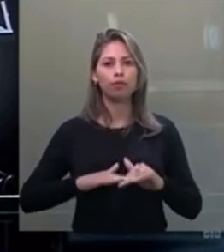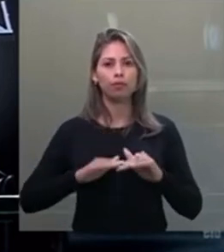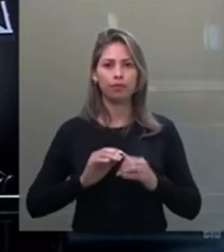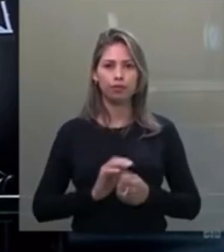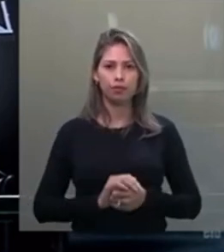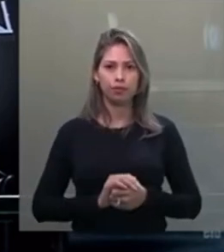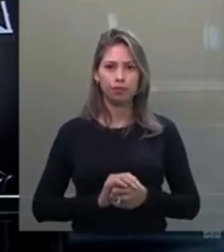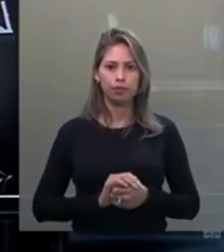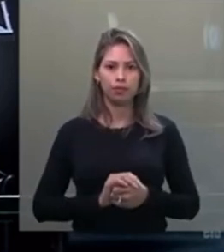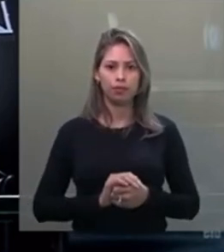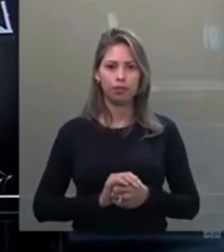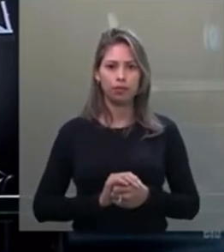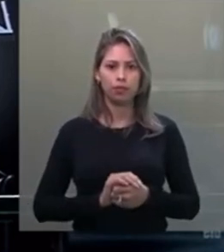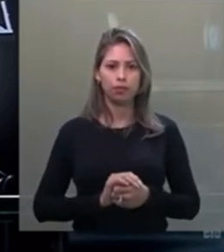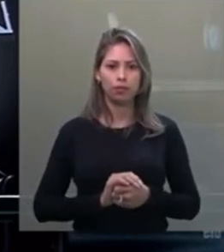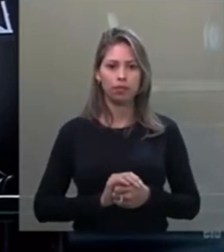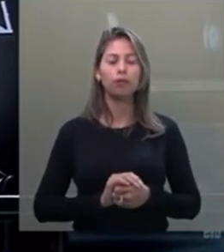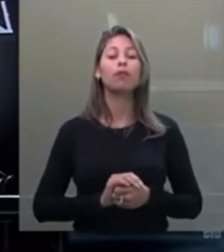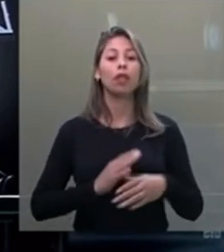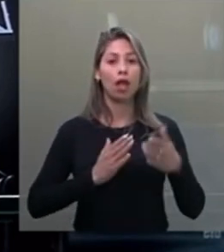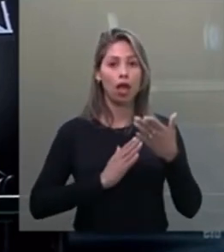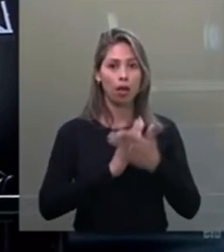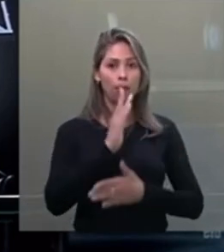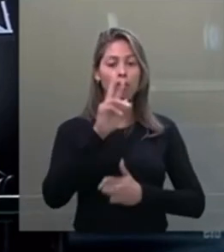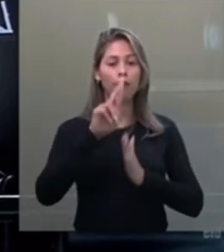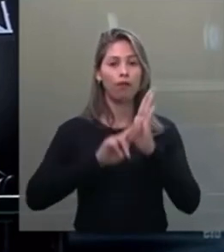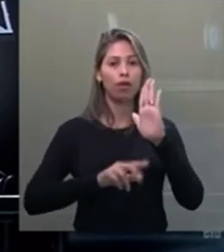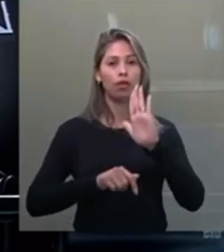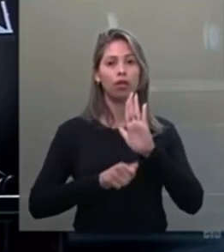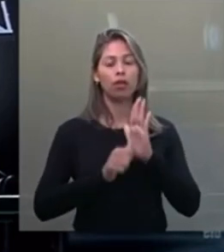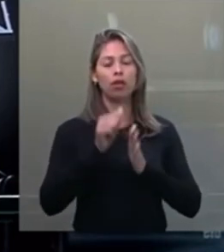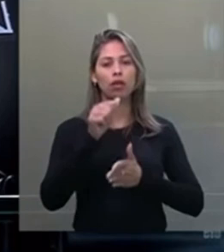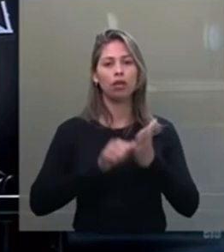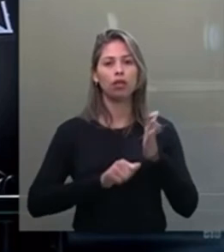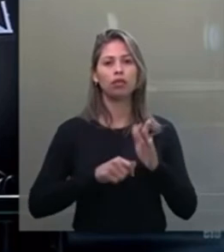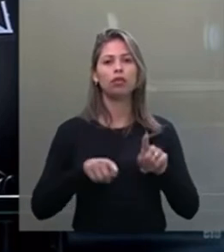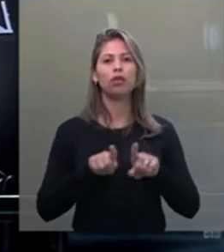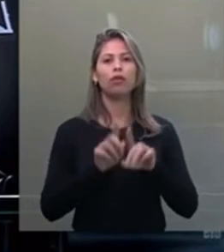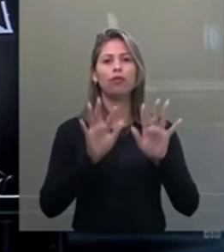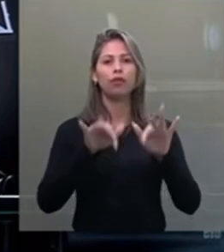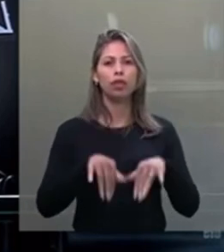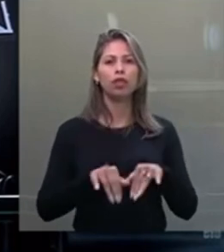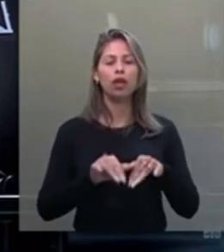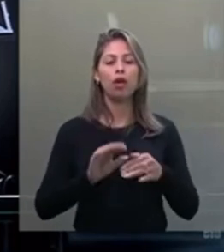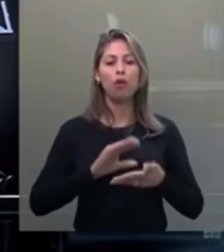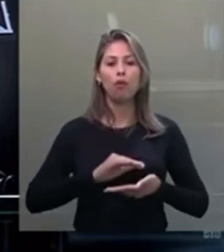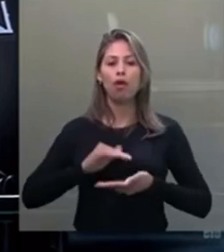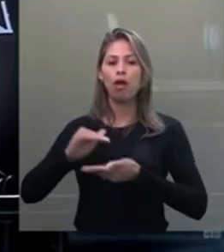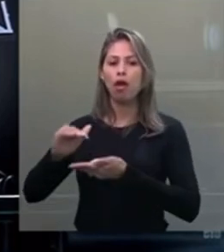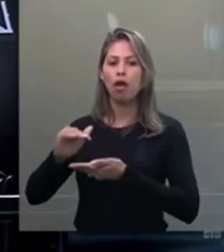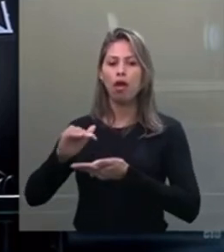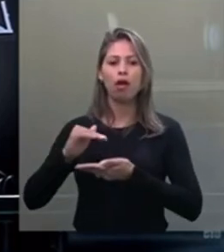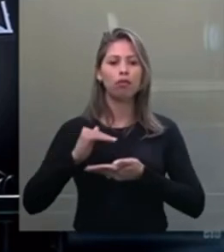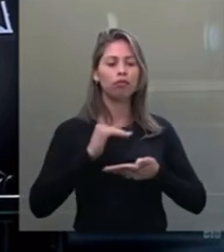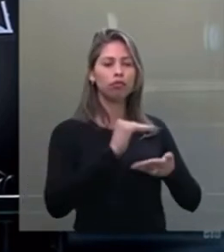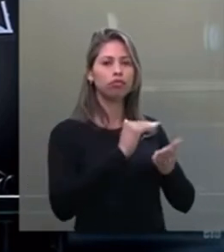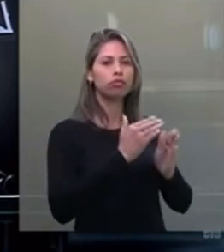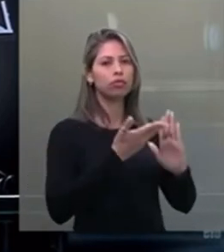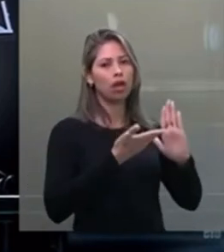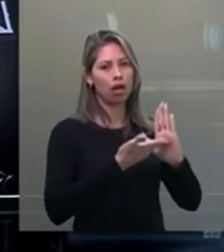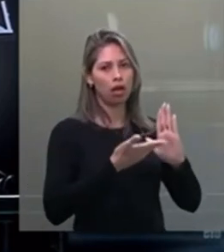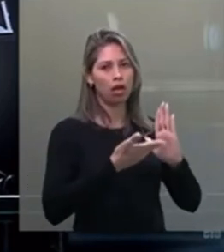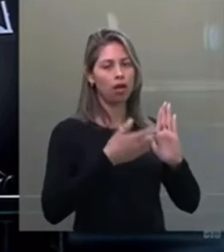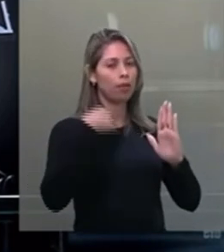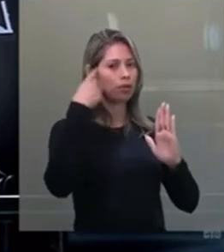encontram. Aprovada a redação final, a matéria retornará à Câmara dos Deputados.